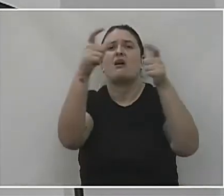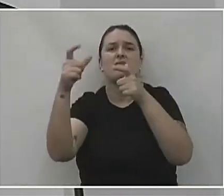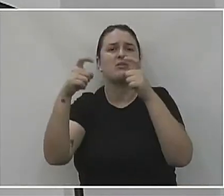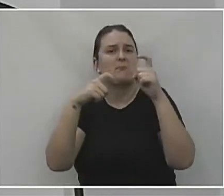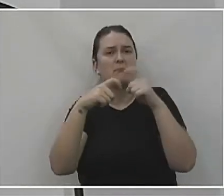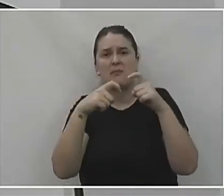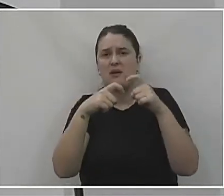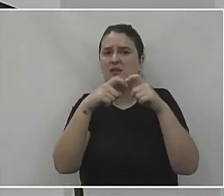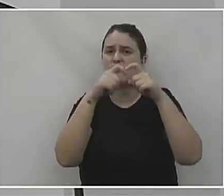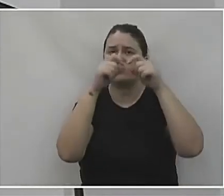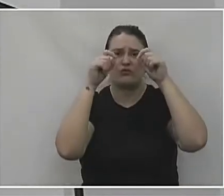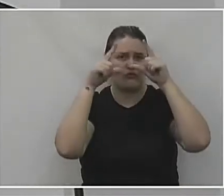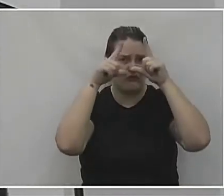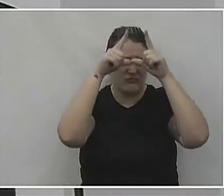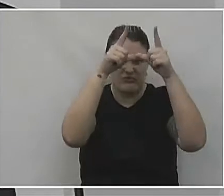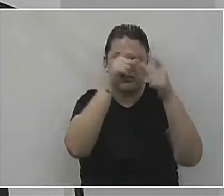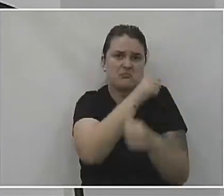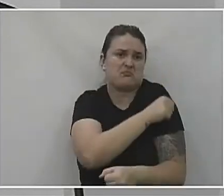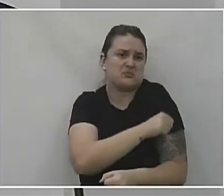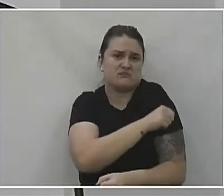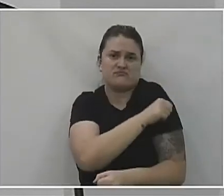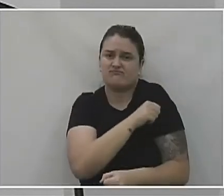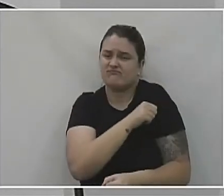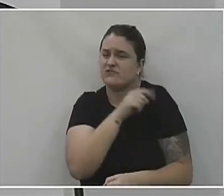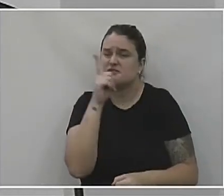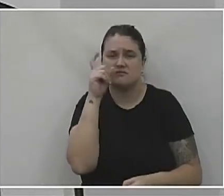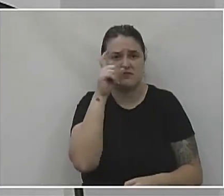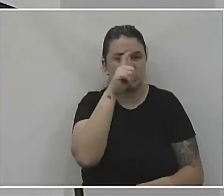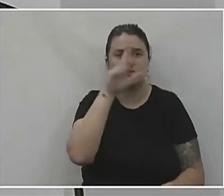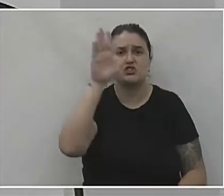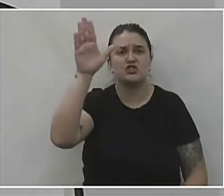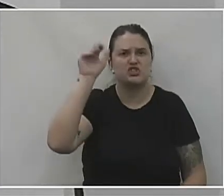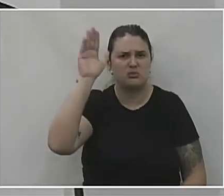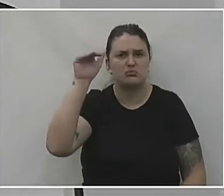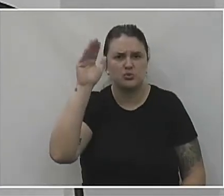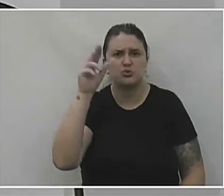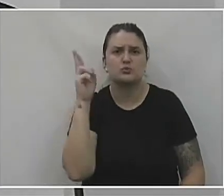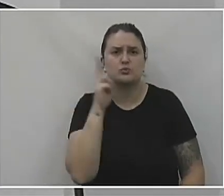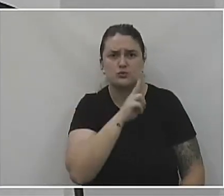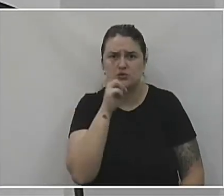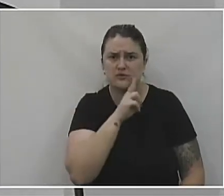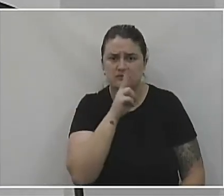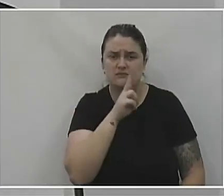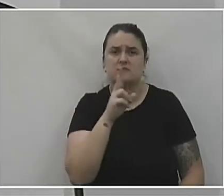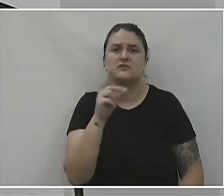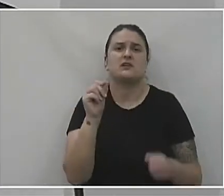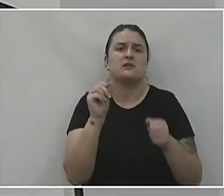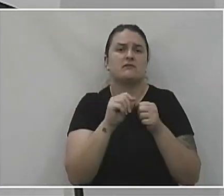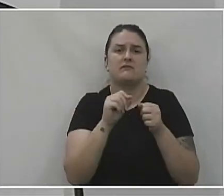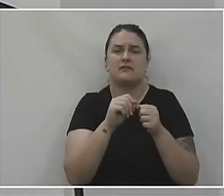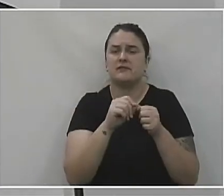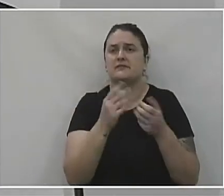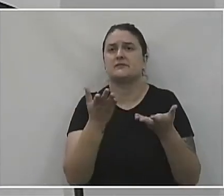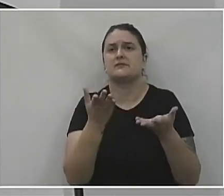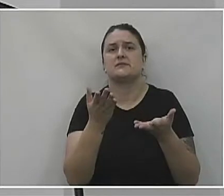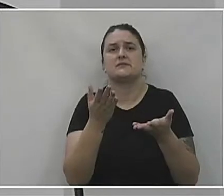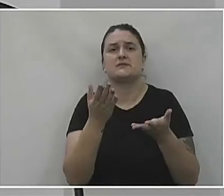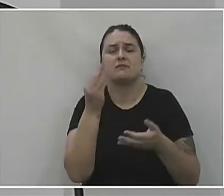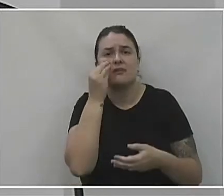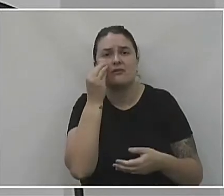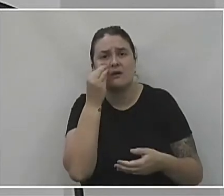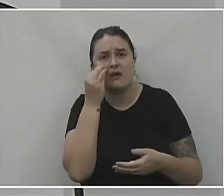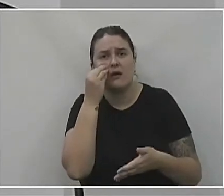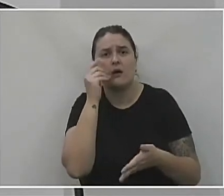nem enfermeiro e técnico. Está muito difícil isso. Nós fizemos chamamentos de emergência. Nós fizemos essa